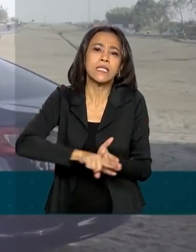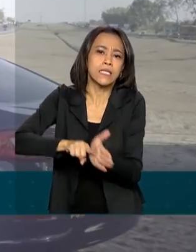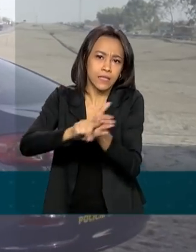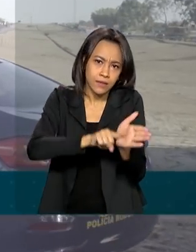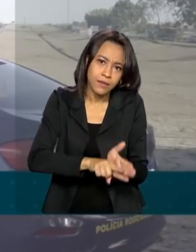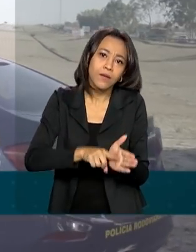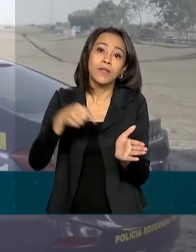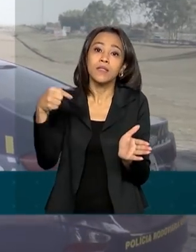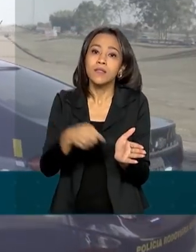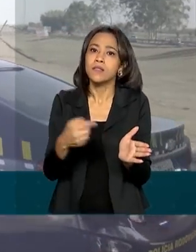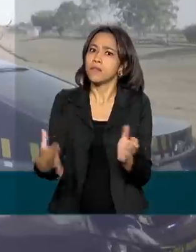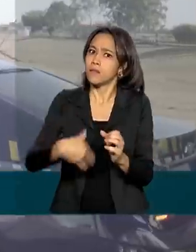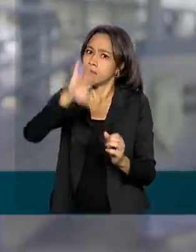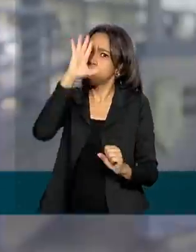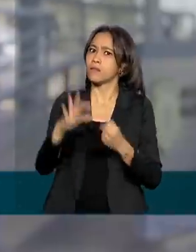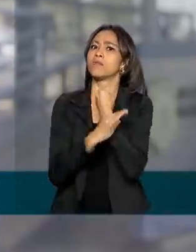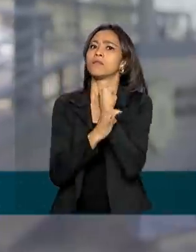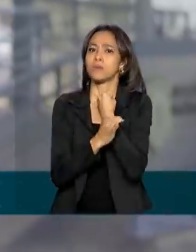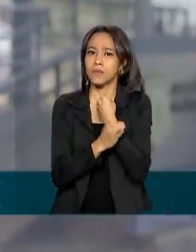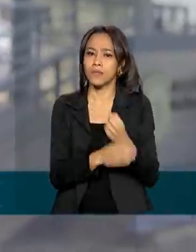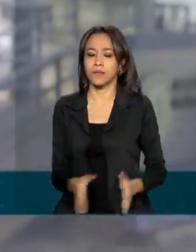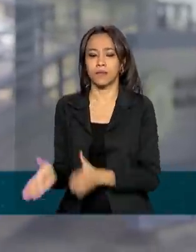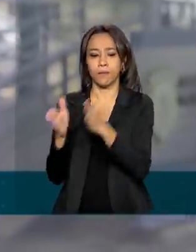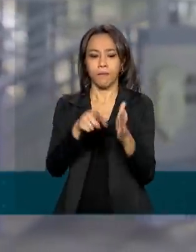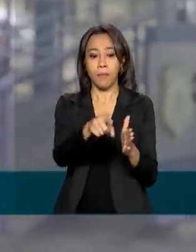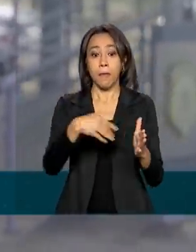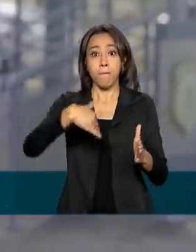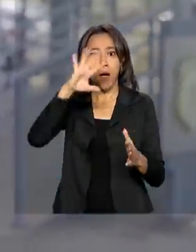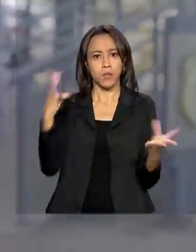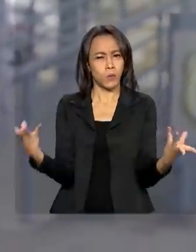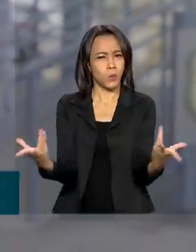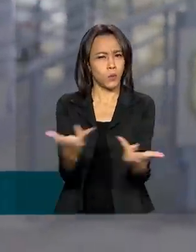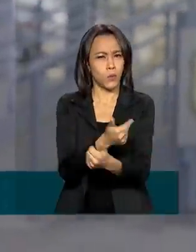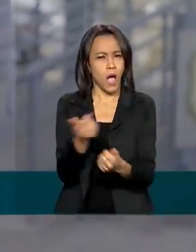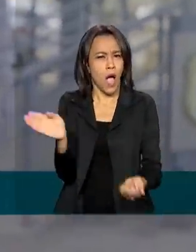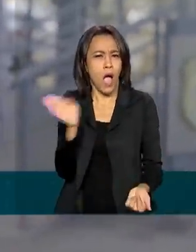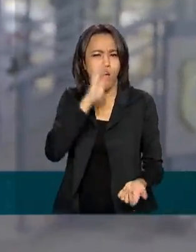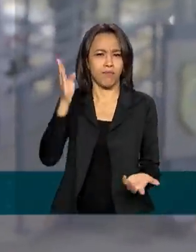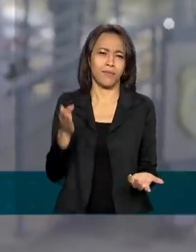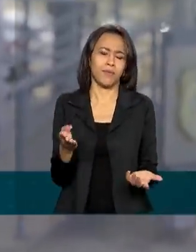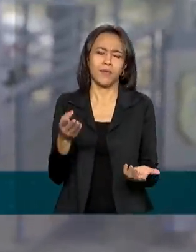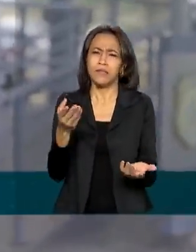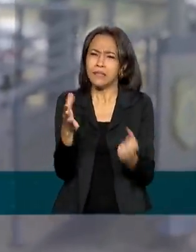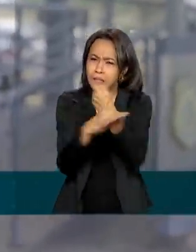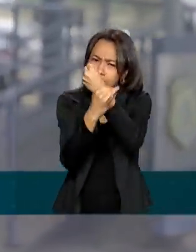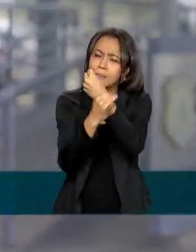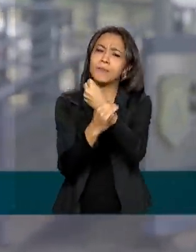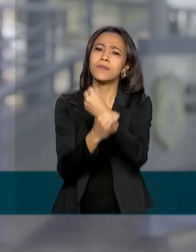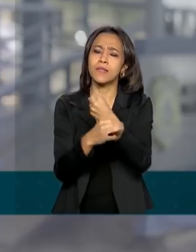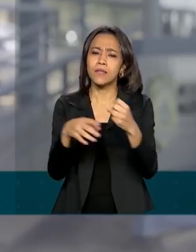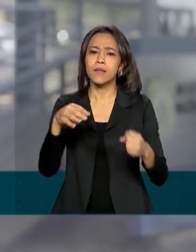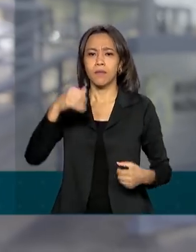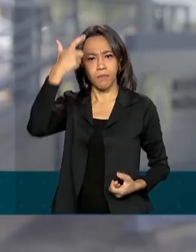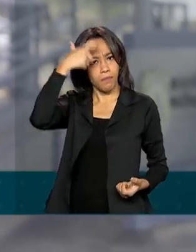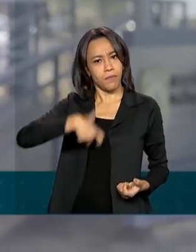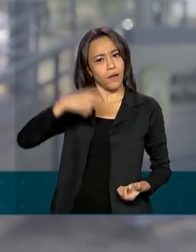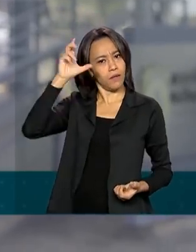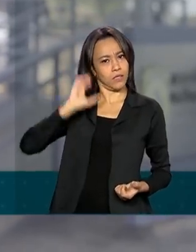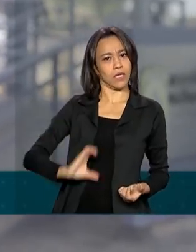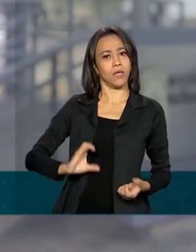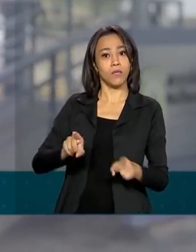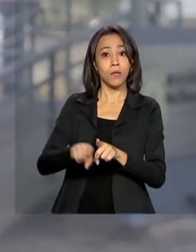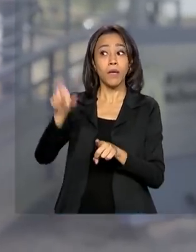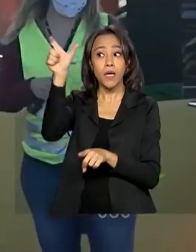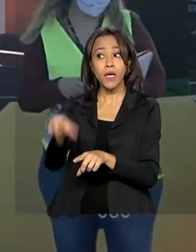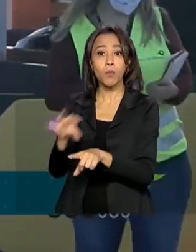pretende dar mais segurança. É mais eficiente, mais célebre e também muito mais segura, tanto para o cidadão, mas também para o